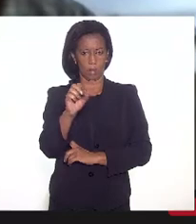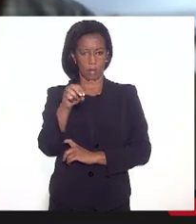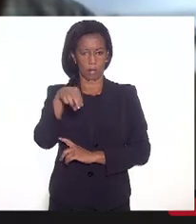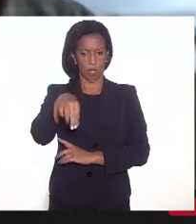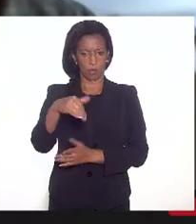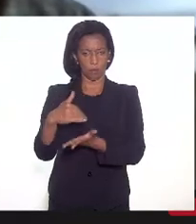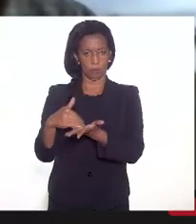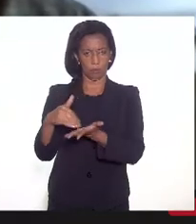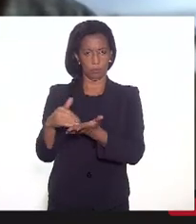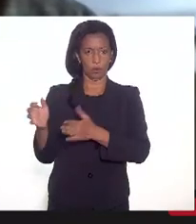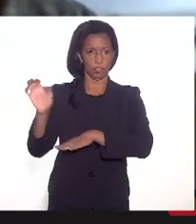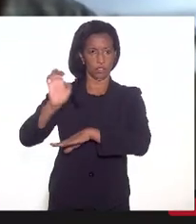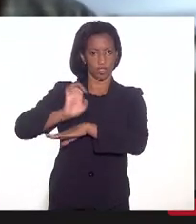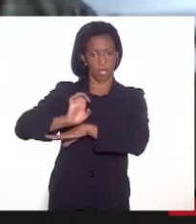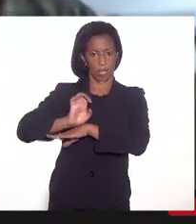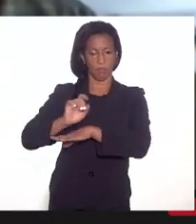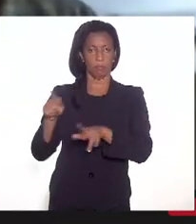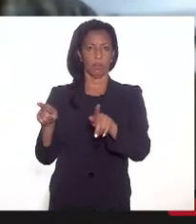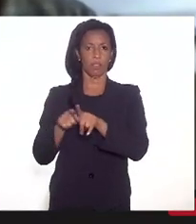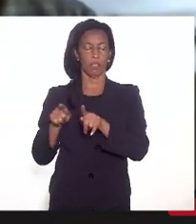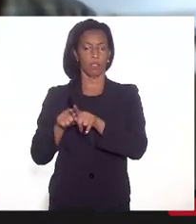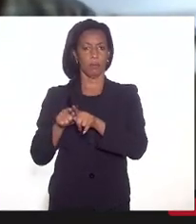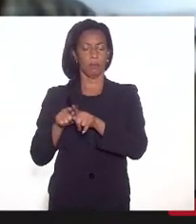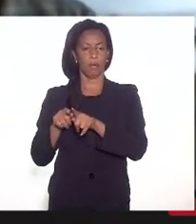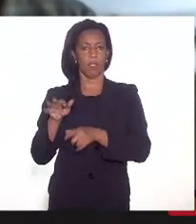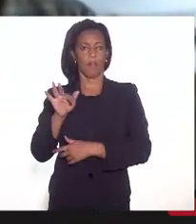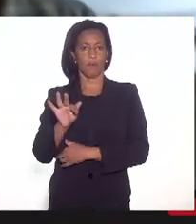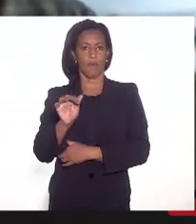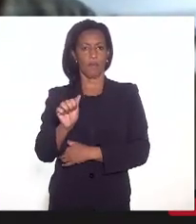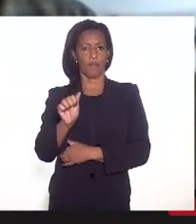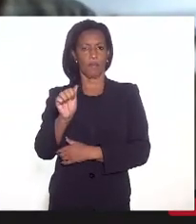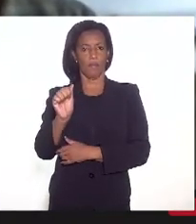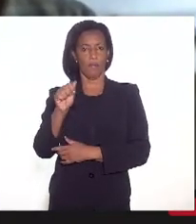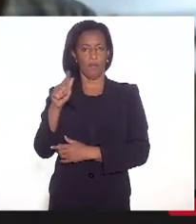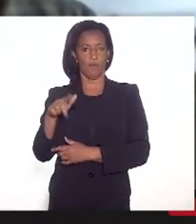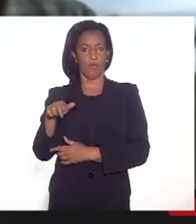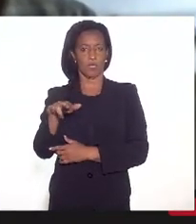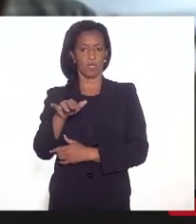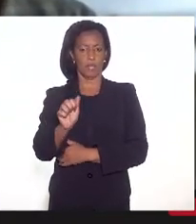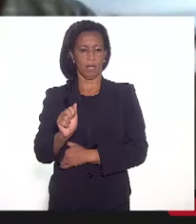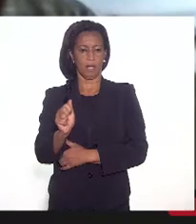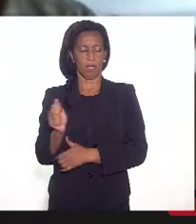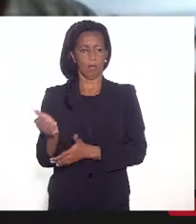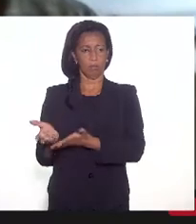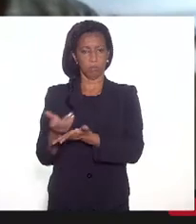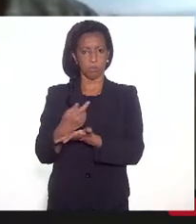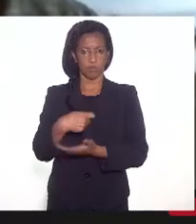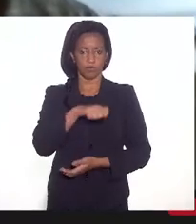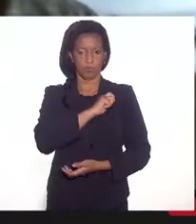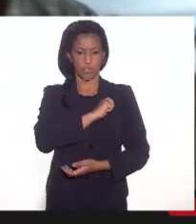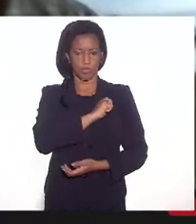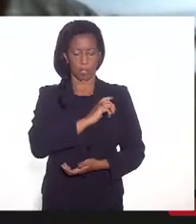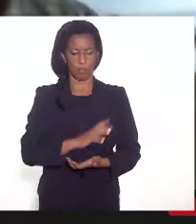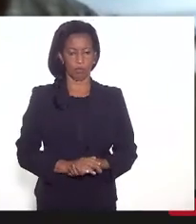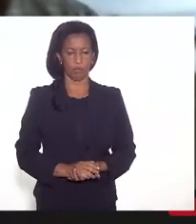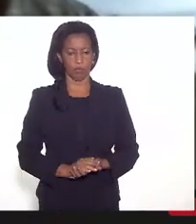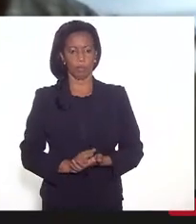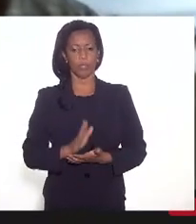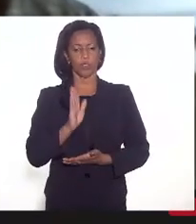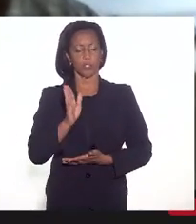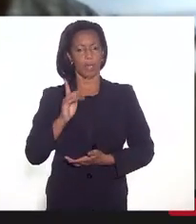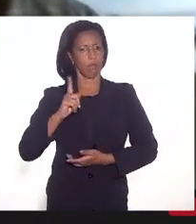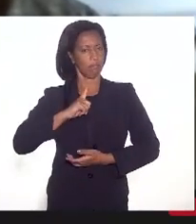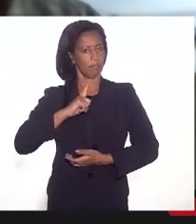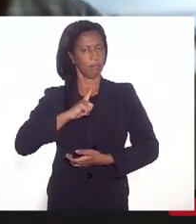secretário de Estado de Fazenda, sobre o regime de recuperação fiscal. Já contando também com a